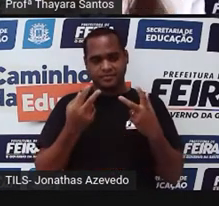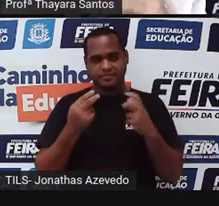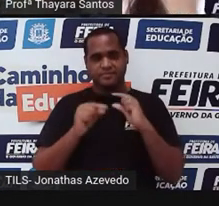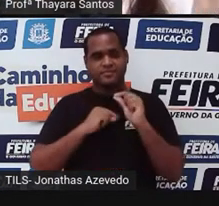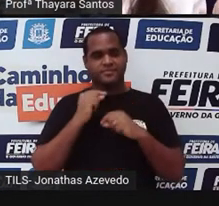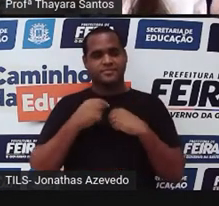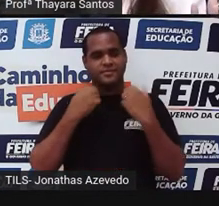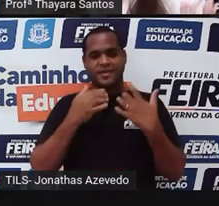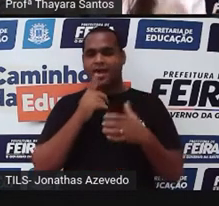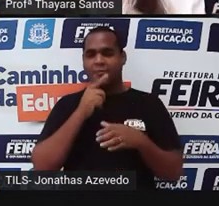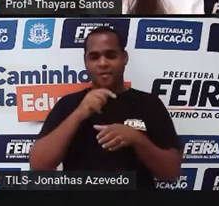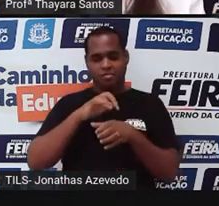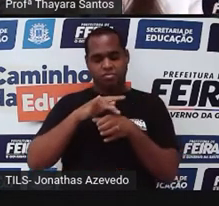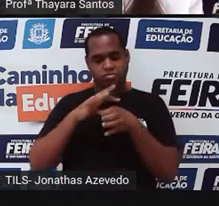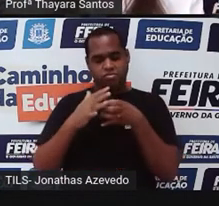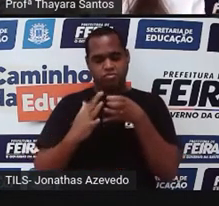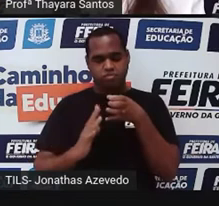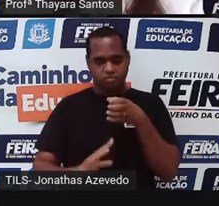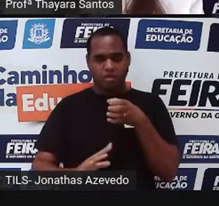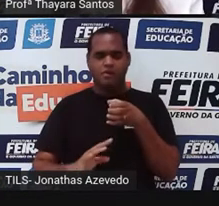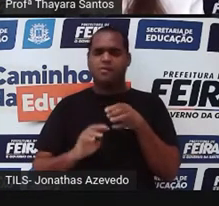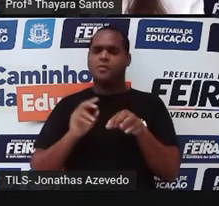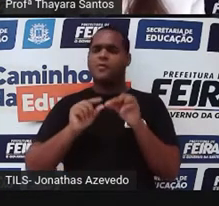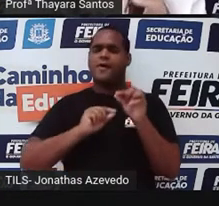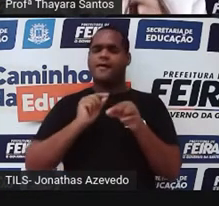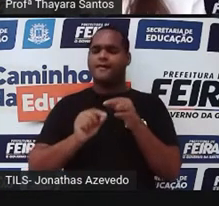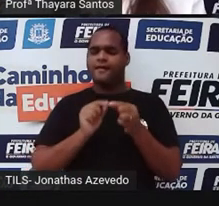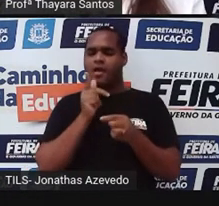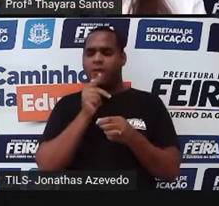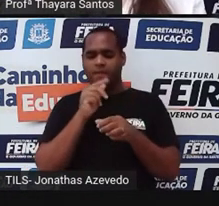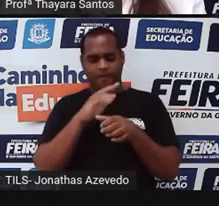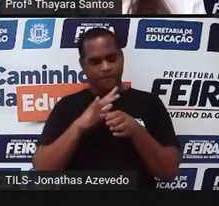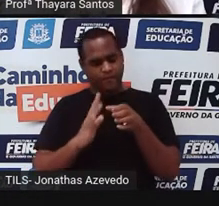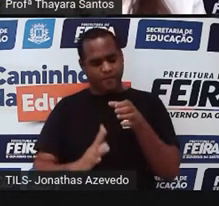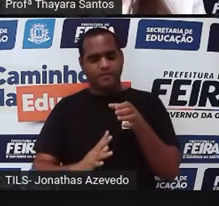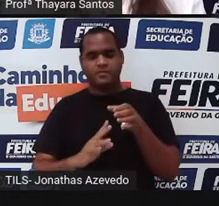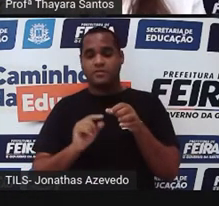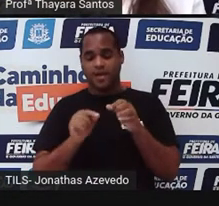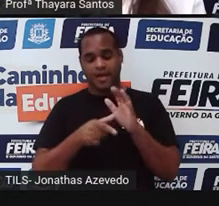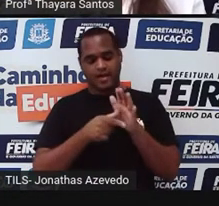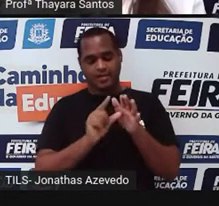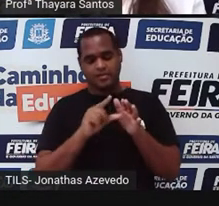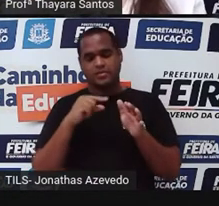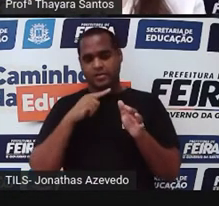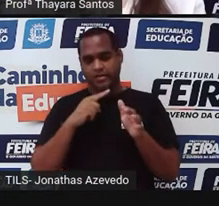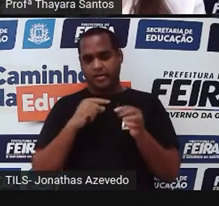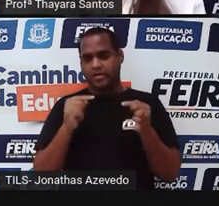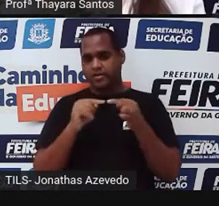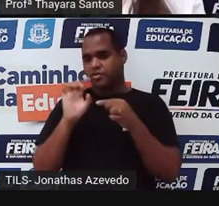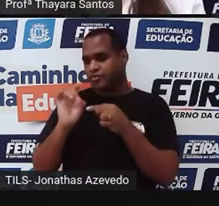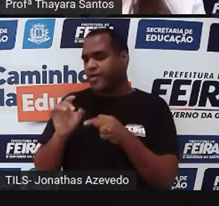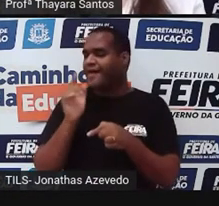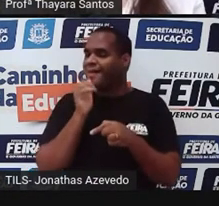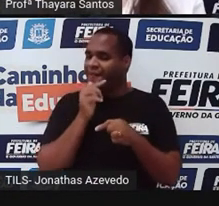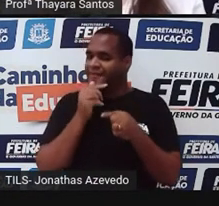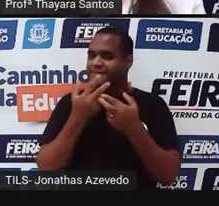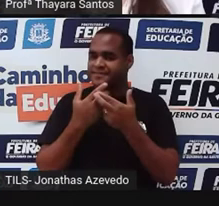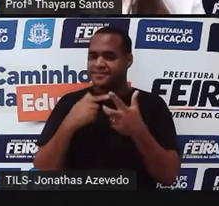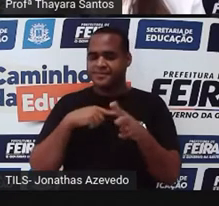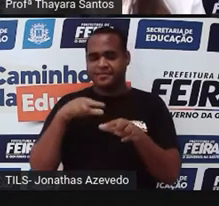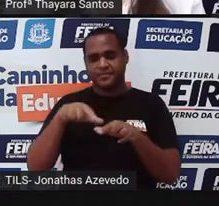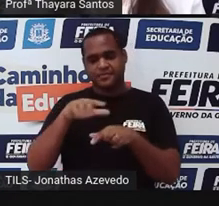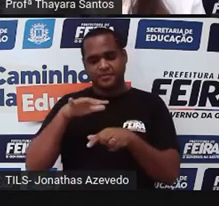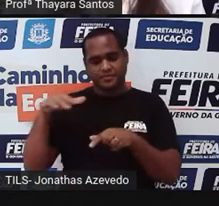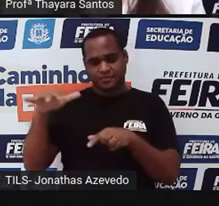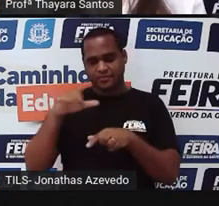água vai transbordar. por que que essa água vai transbordar? Porque antes a gente só tinha a água ali, né? O espaço estava sendo todo